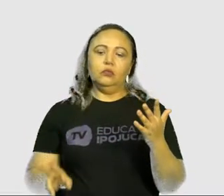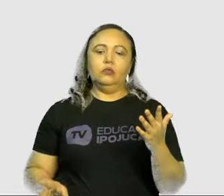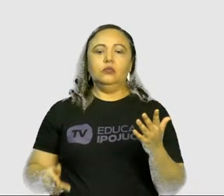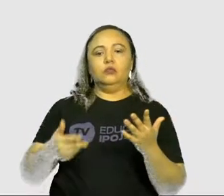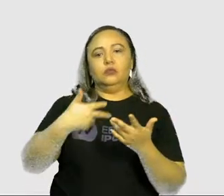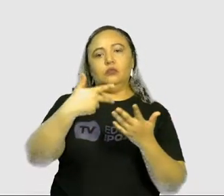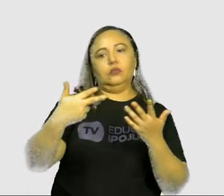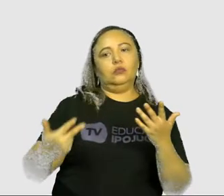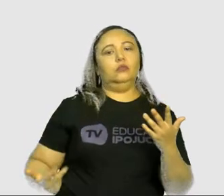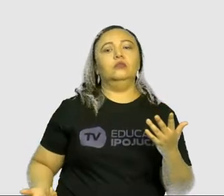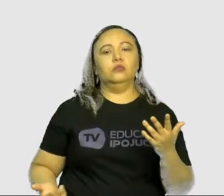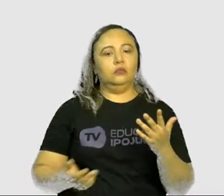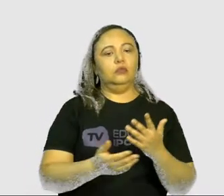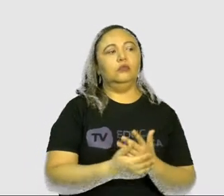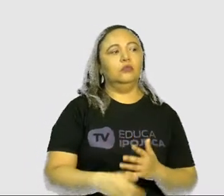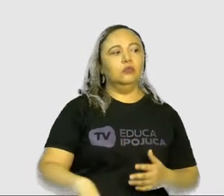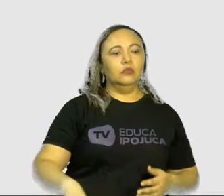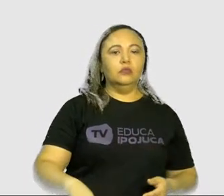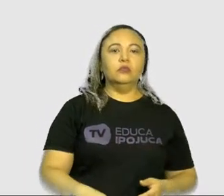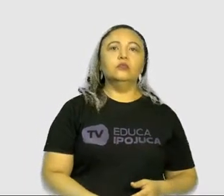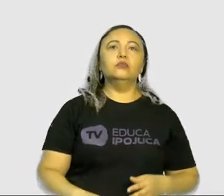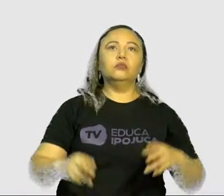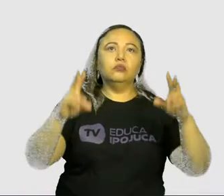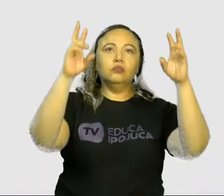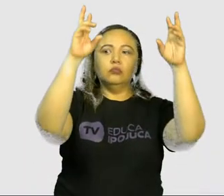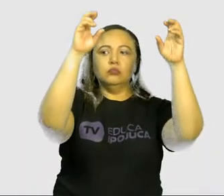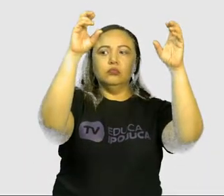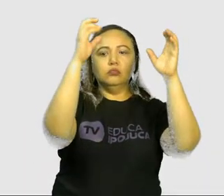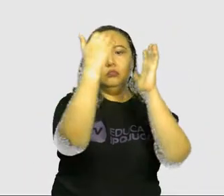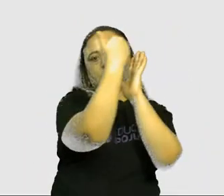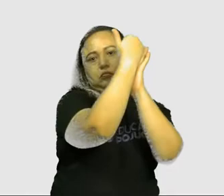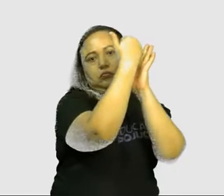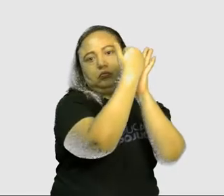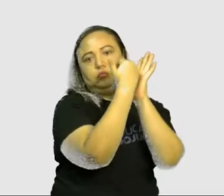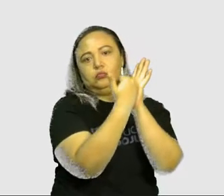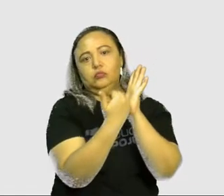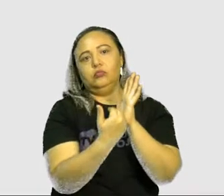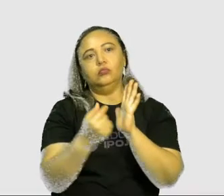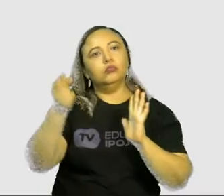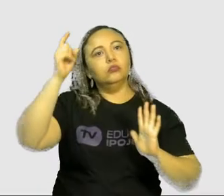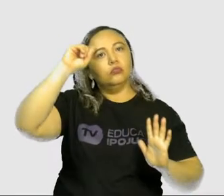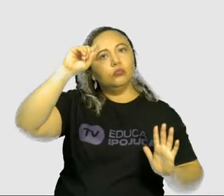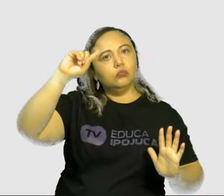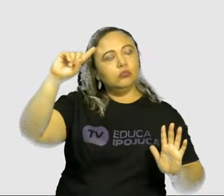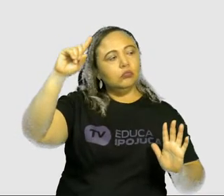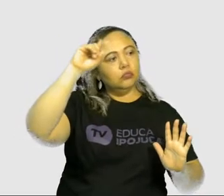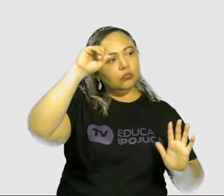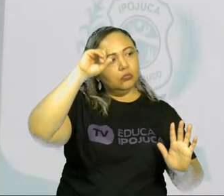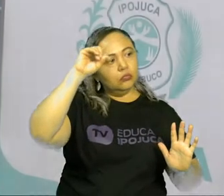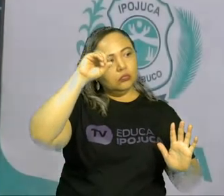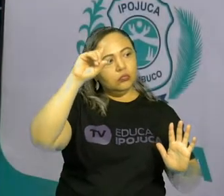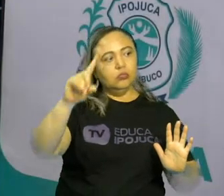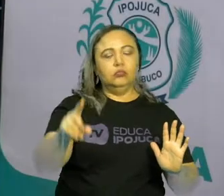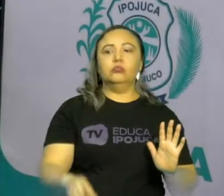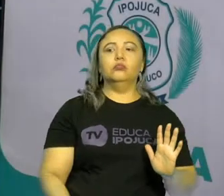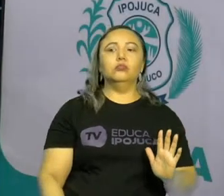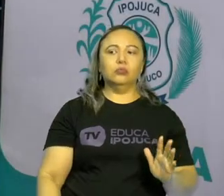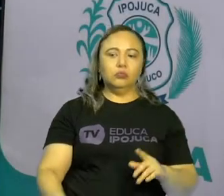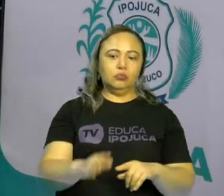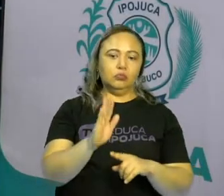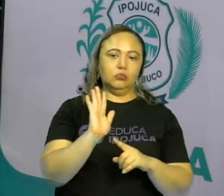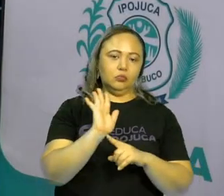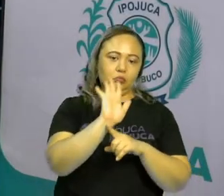outros assuntos que compõem o nosso dia a dia, que vai estruturar o nosso ser,